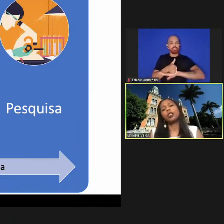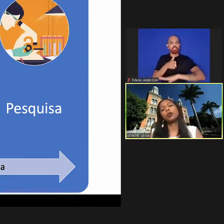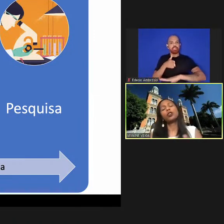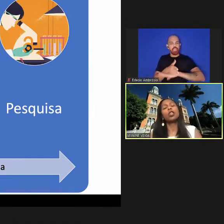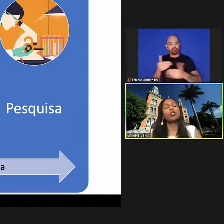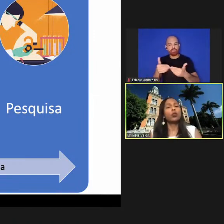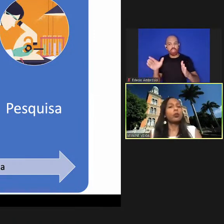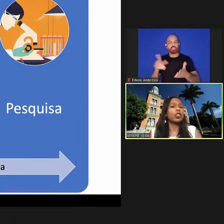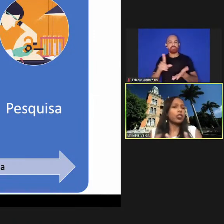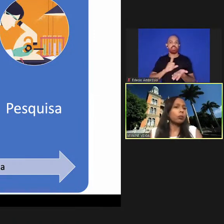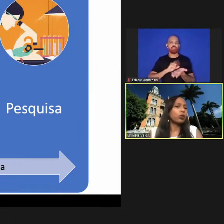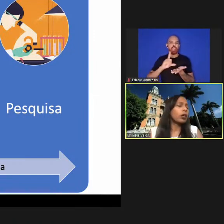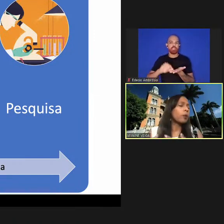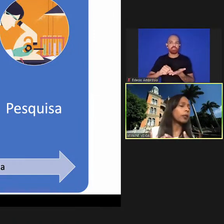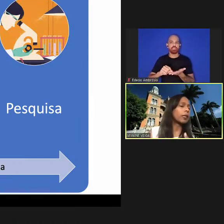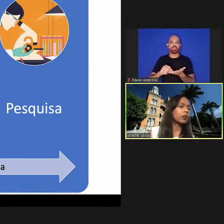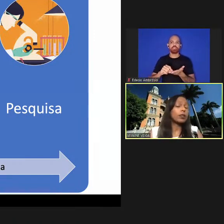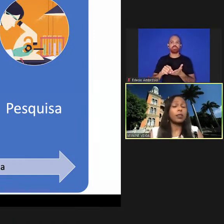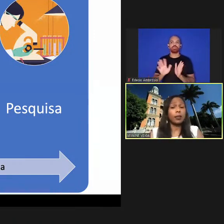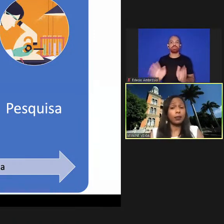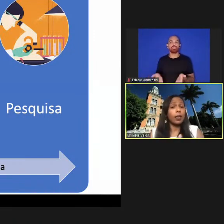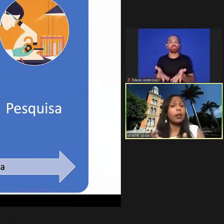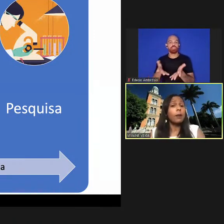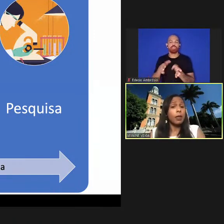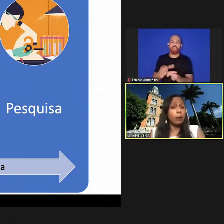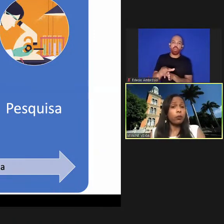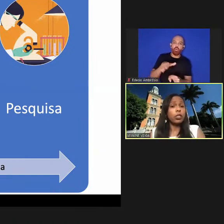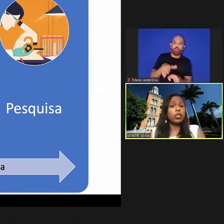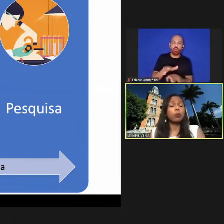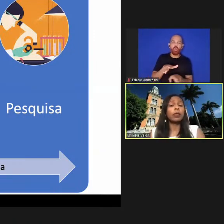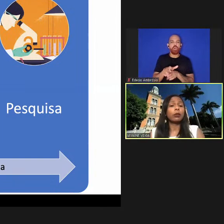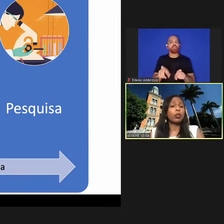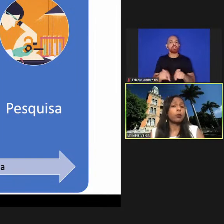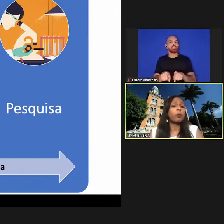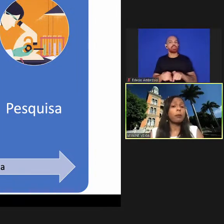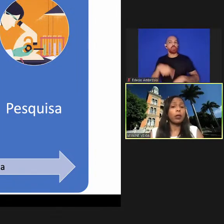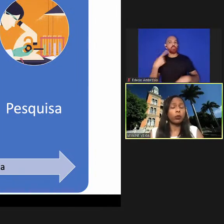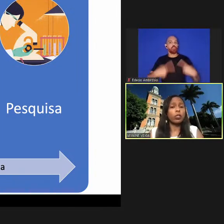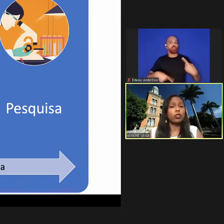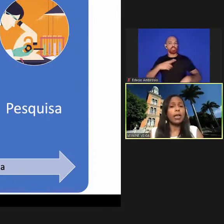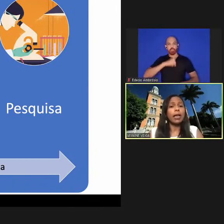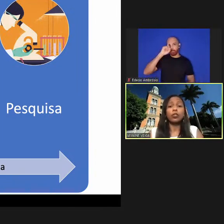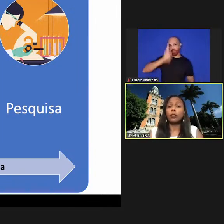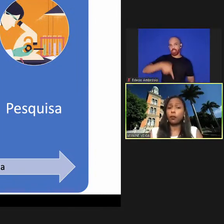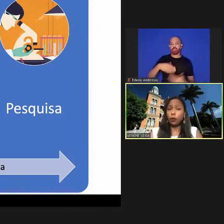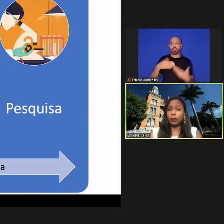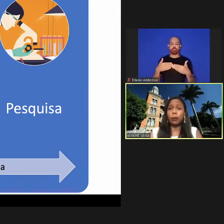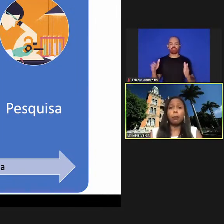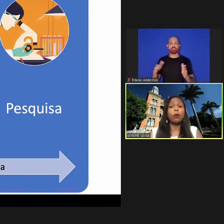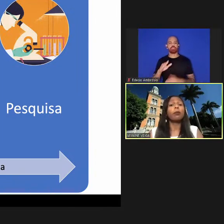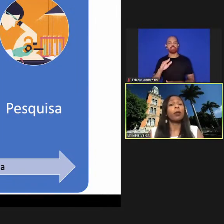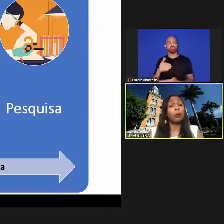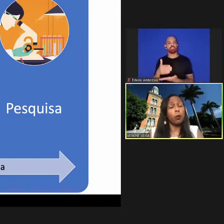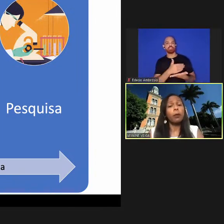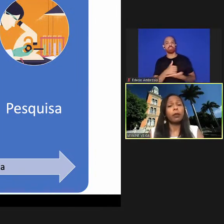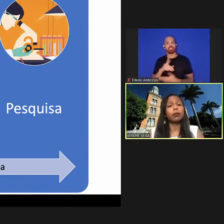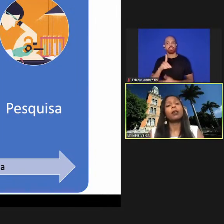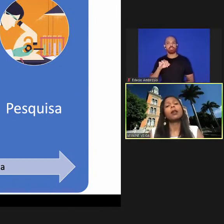artigos de um estímulo recomendações e até políticas mandatórias para uma abertura de dados que foi também